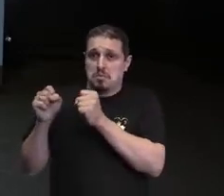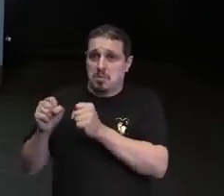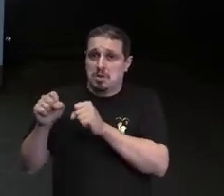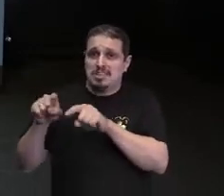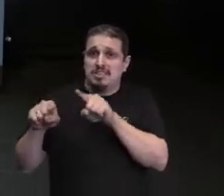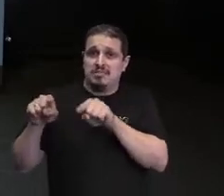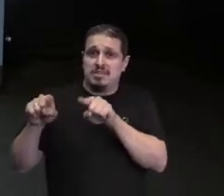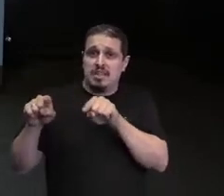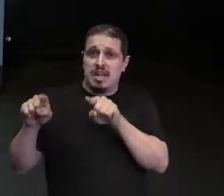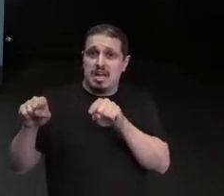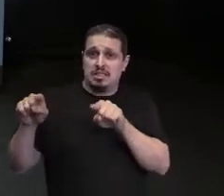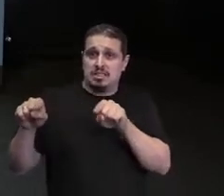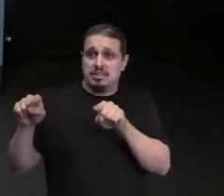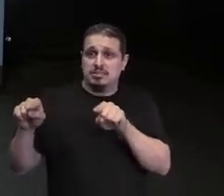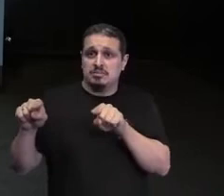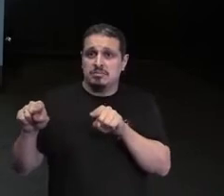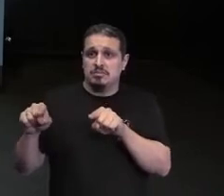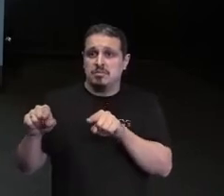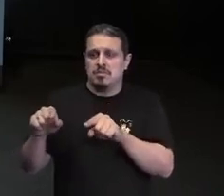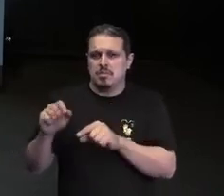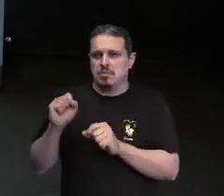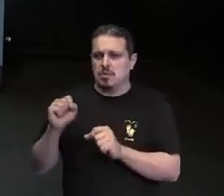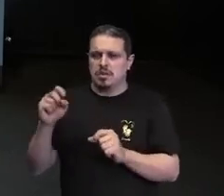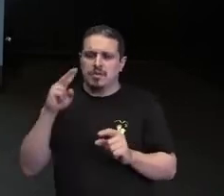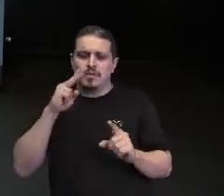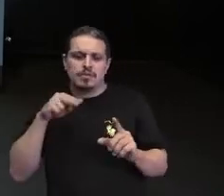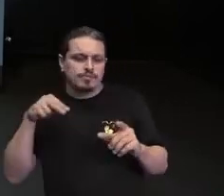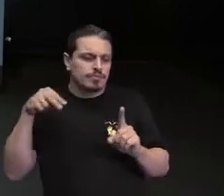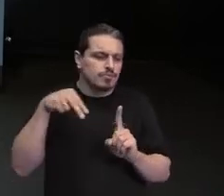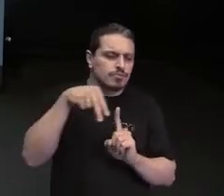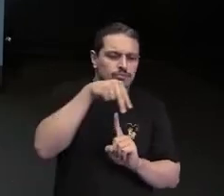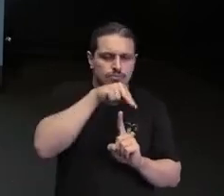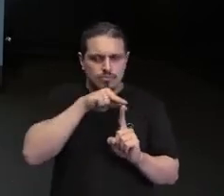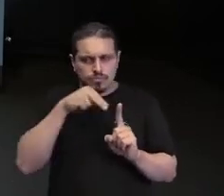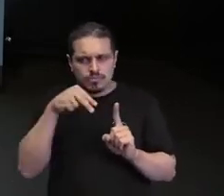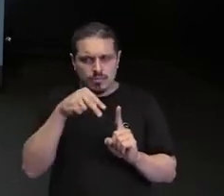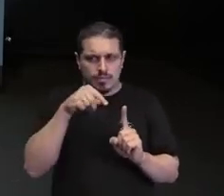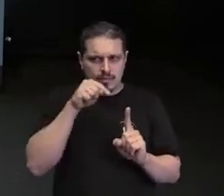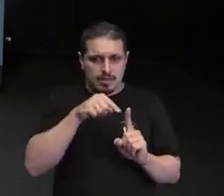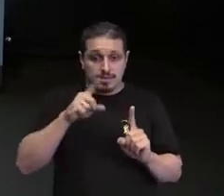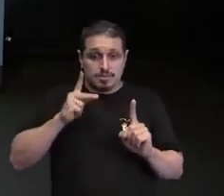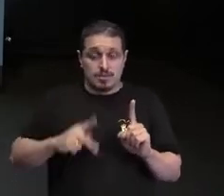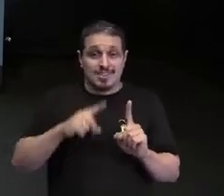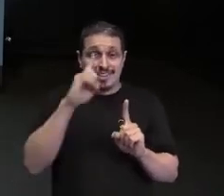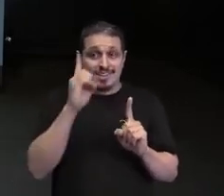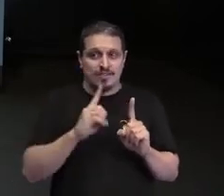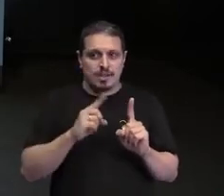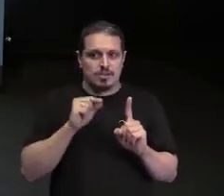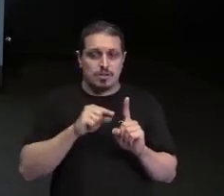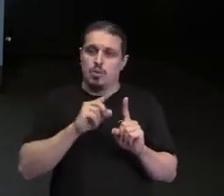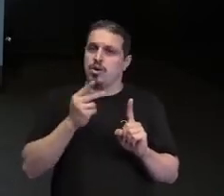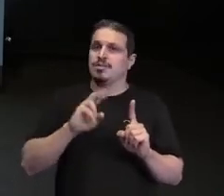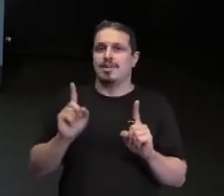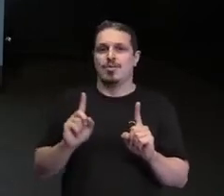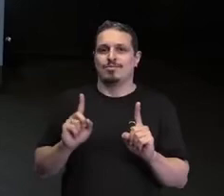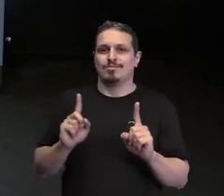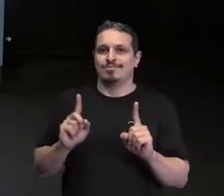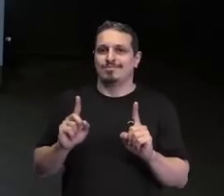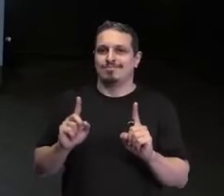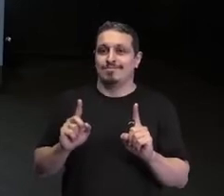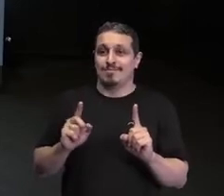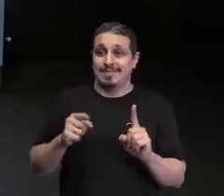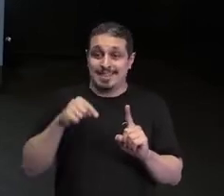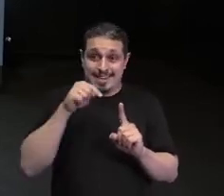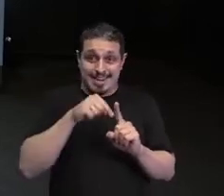se torna aparente ou que se torna discutível dentro desse processo. Esse pé diverso,